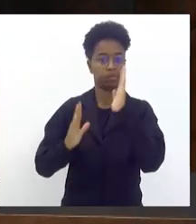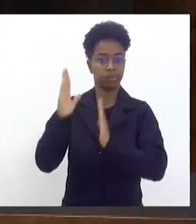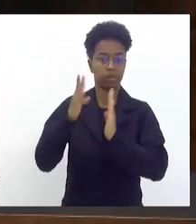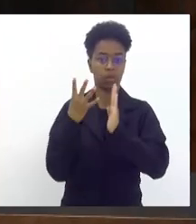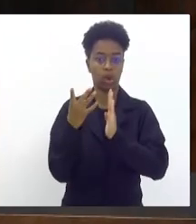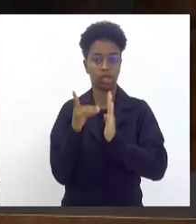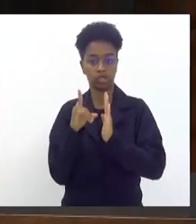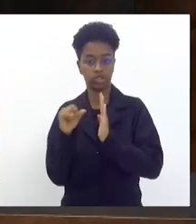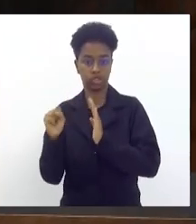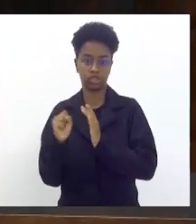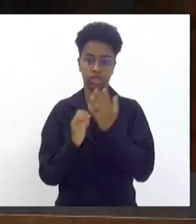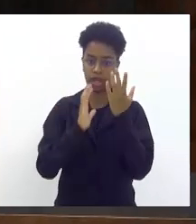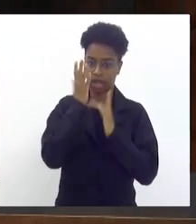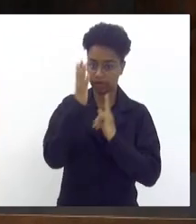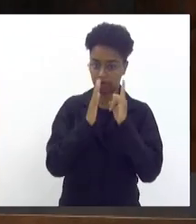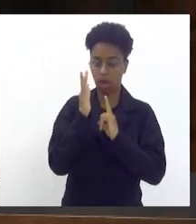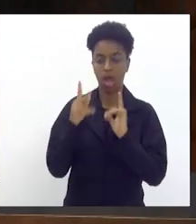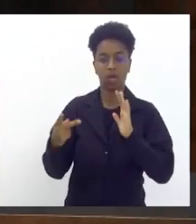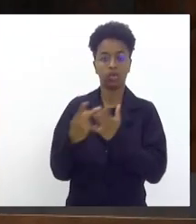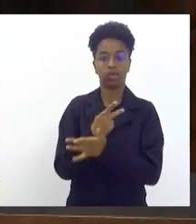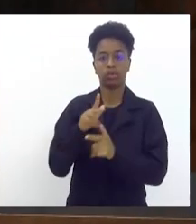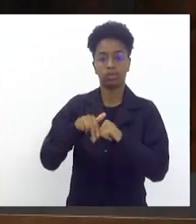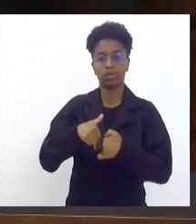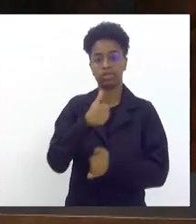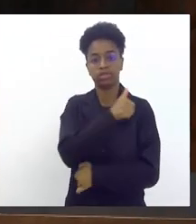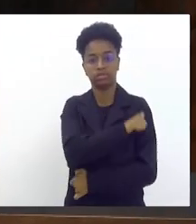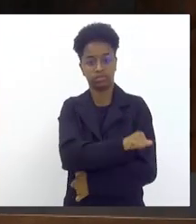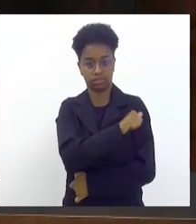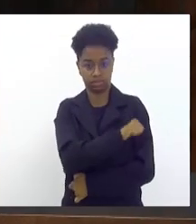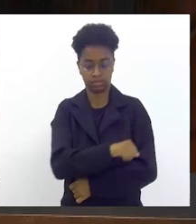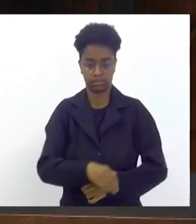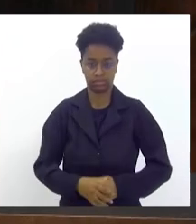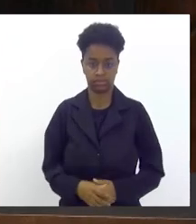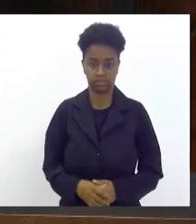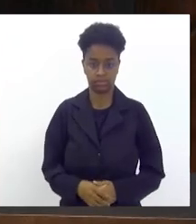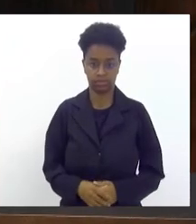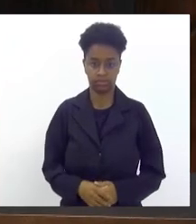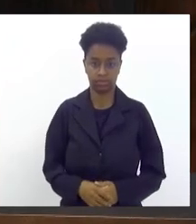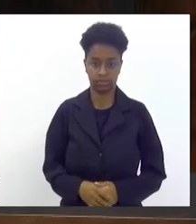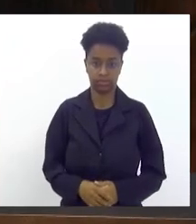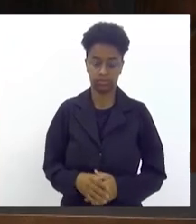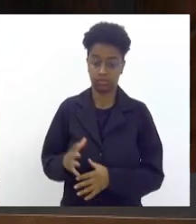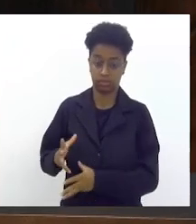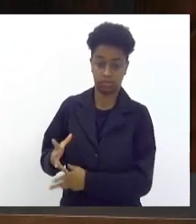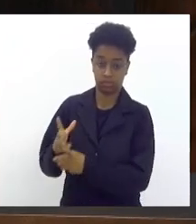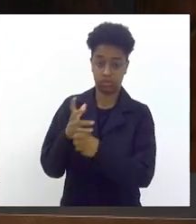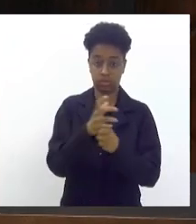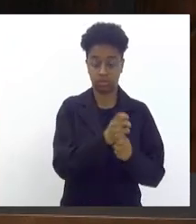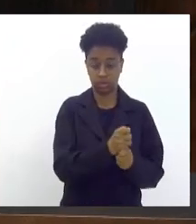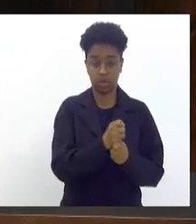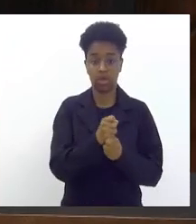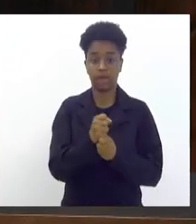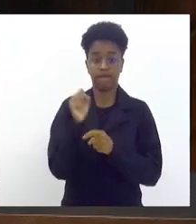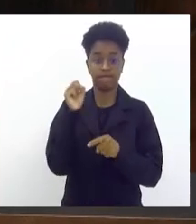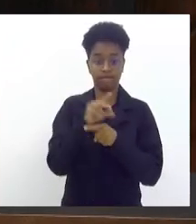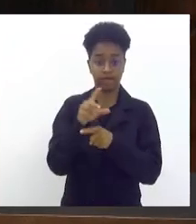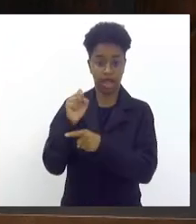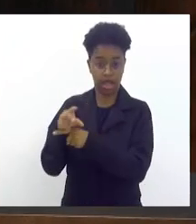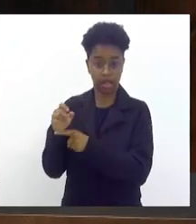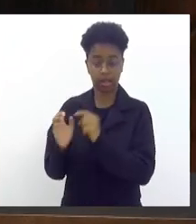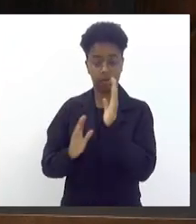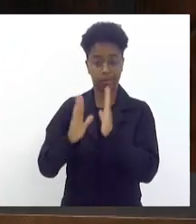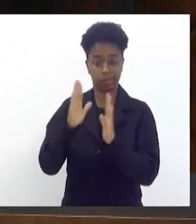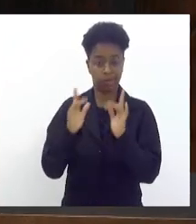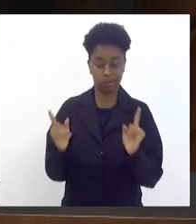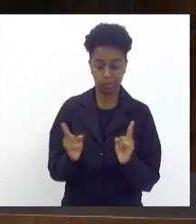do feriado vem na cidade do Rio de Janeiro, segundo a Prefeitura. O total de vagas de emprego criadas temporariamente para o